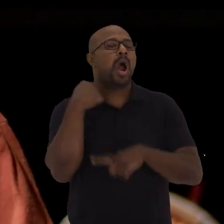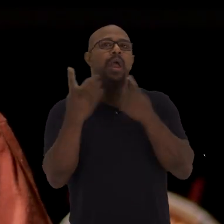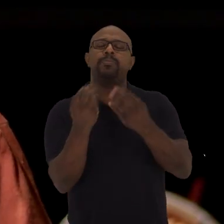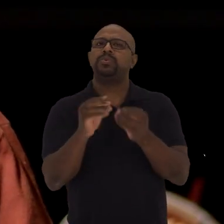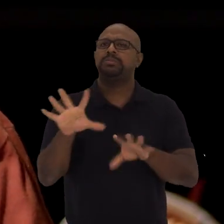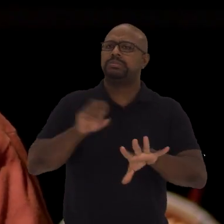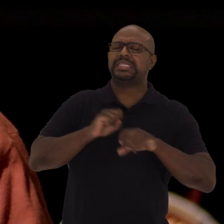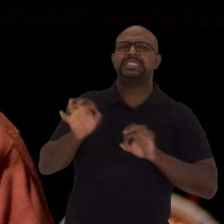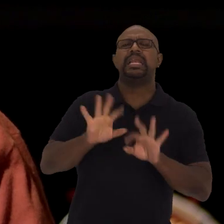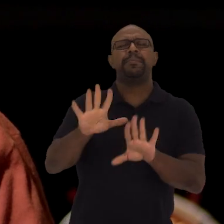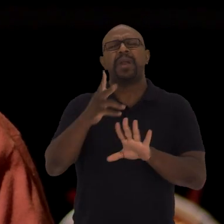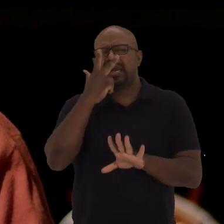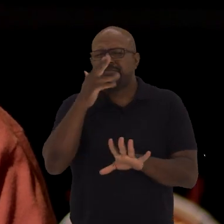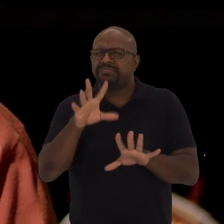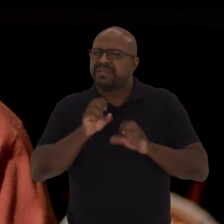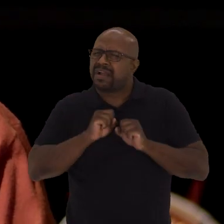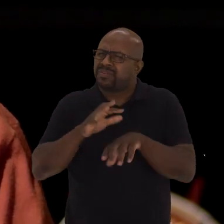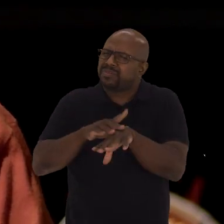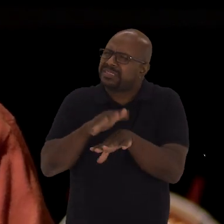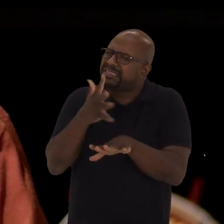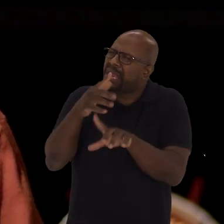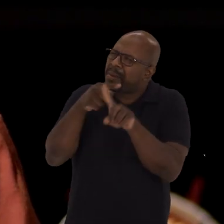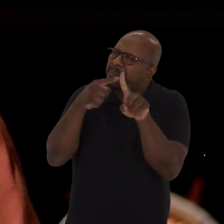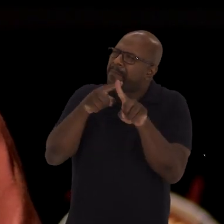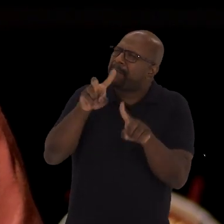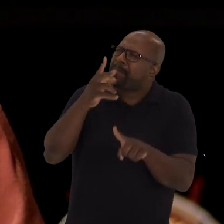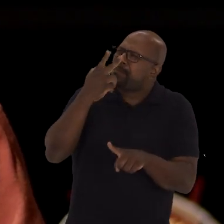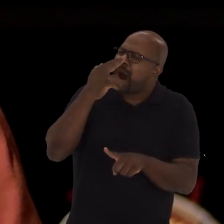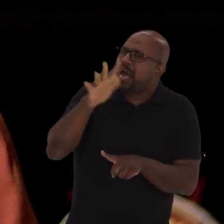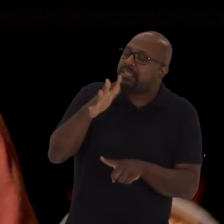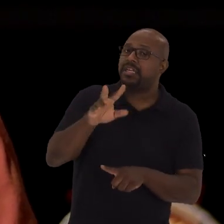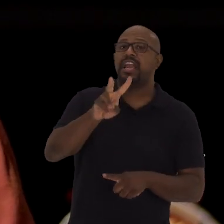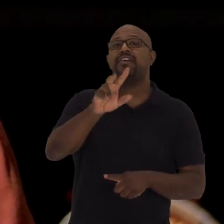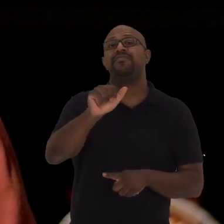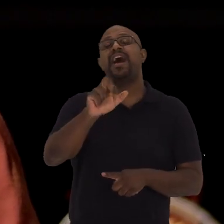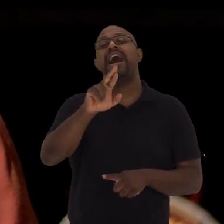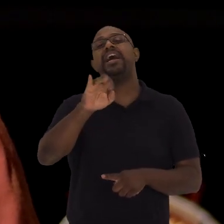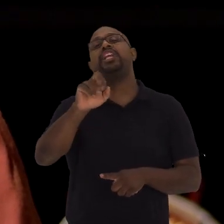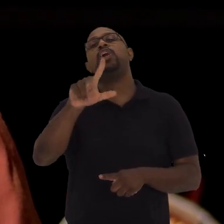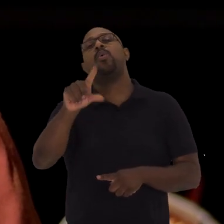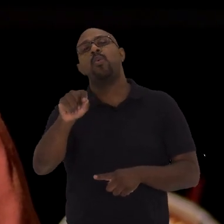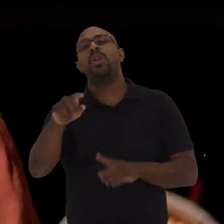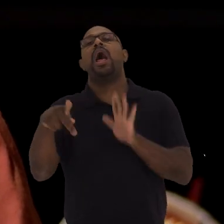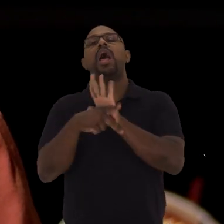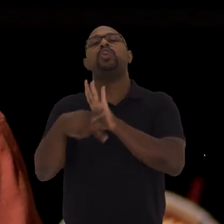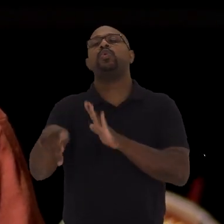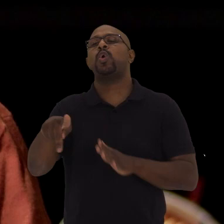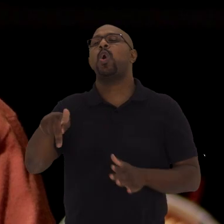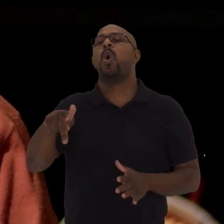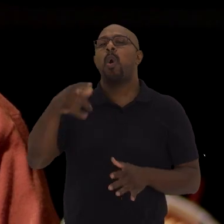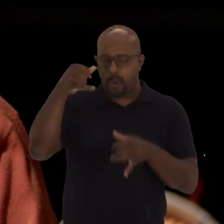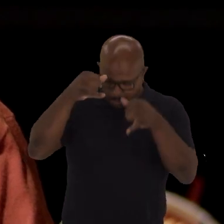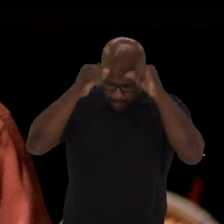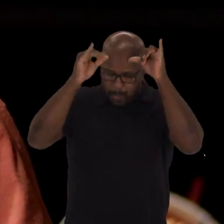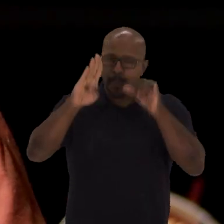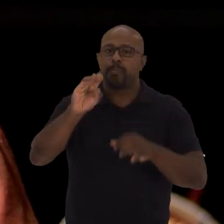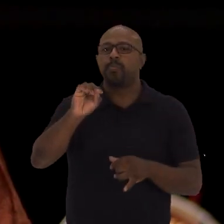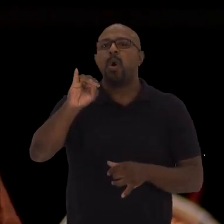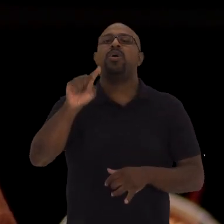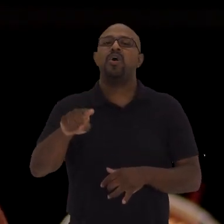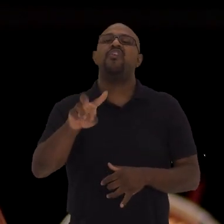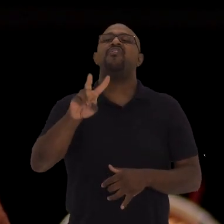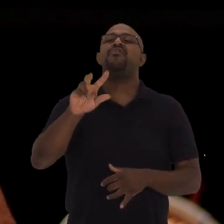uma doença parecida com a varíola Chamada varíola dos bovinos Varíola bovina ou varíola